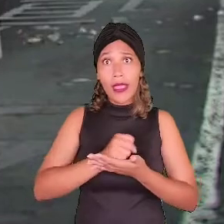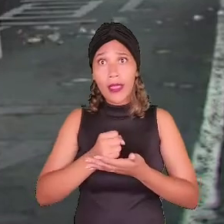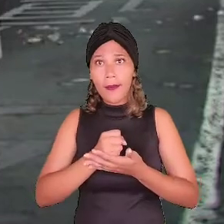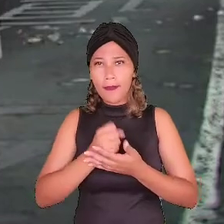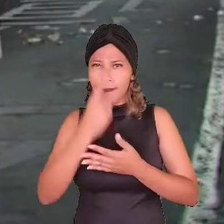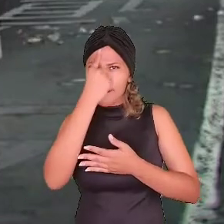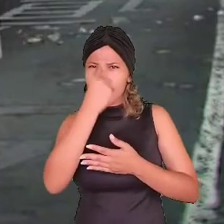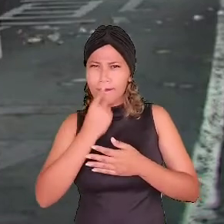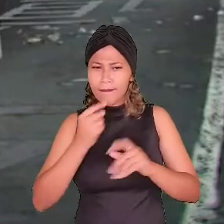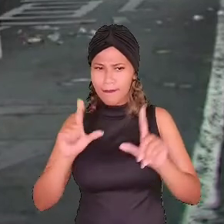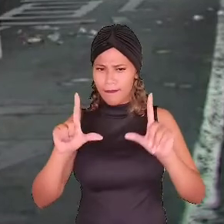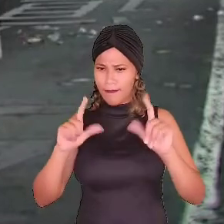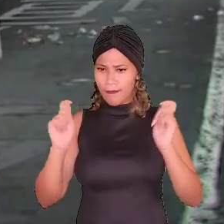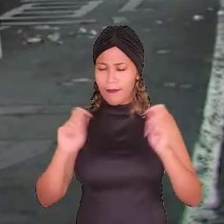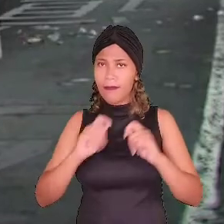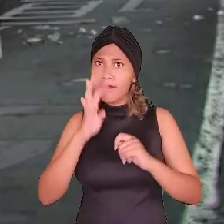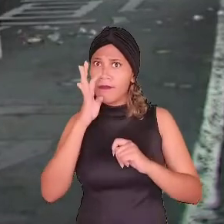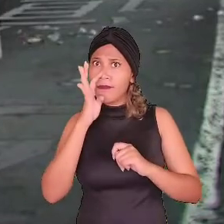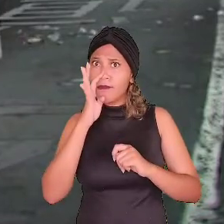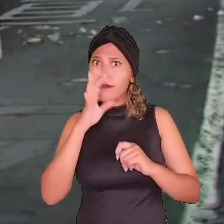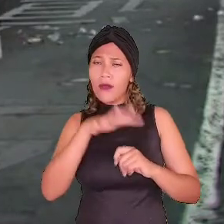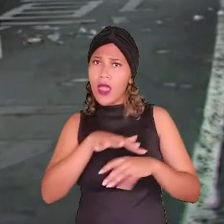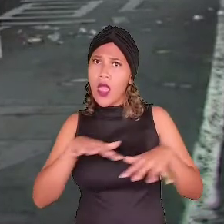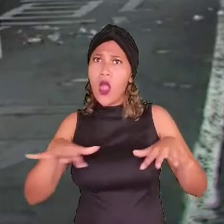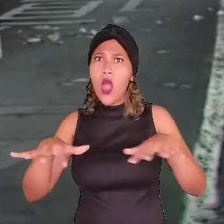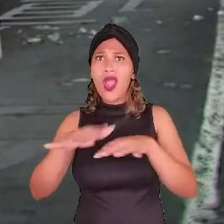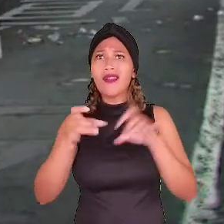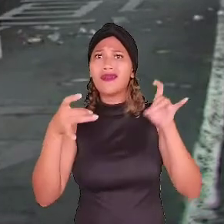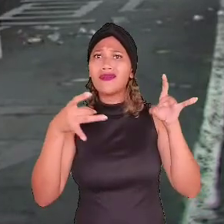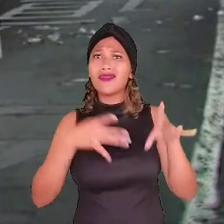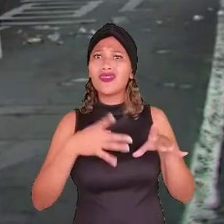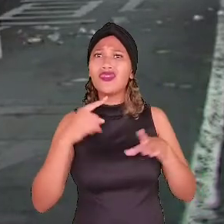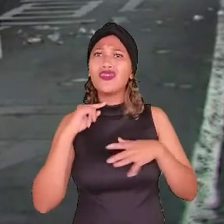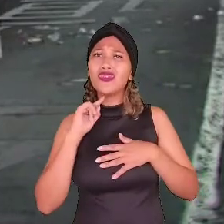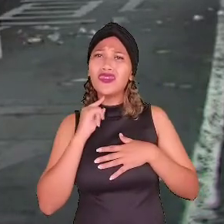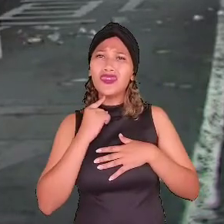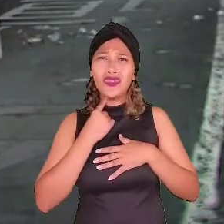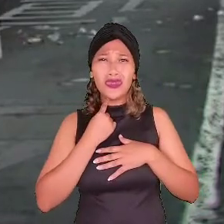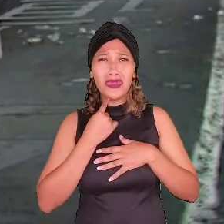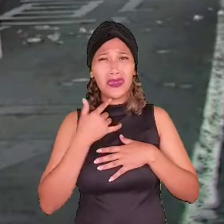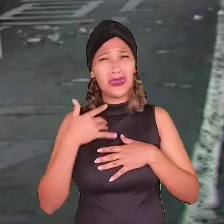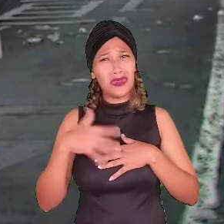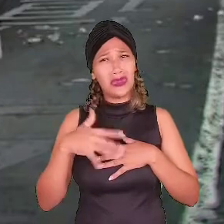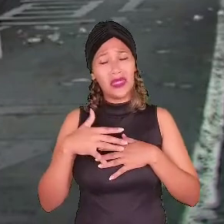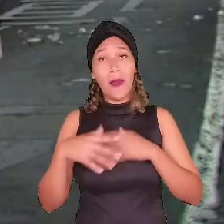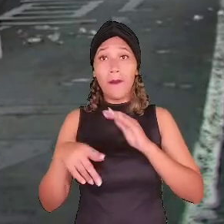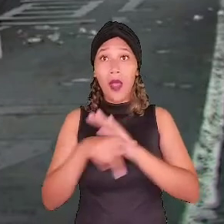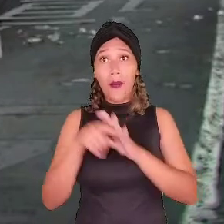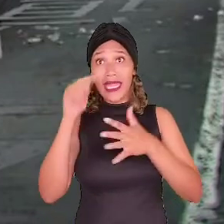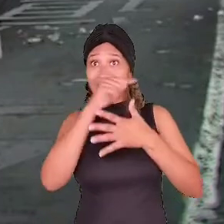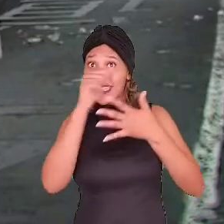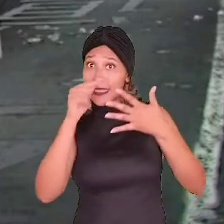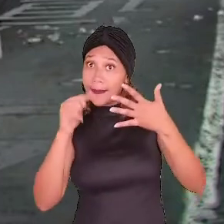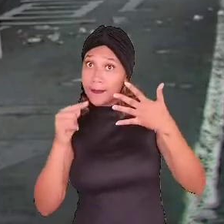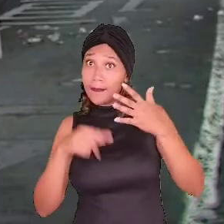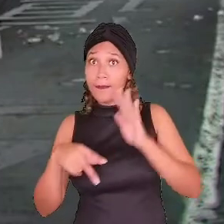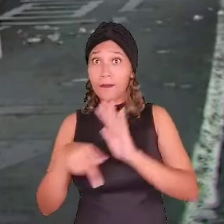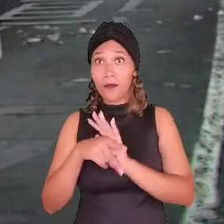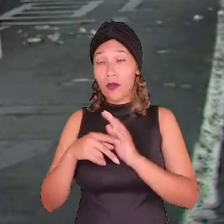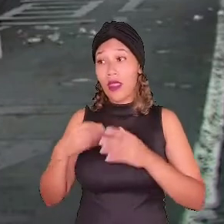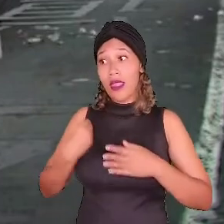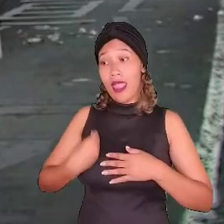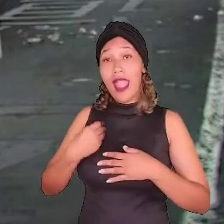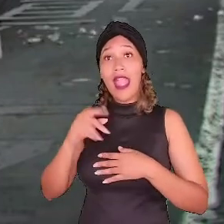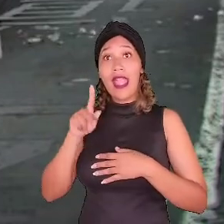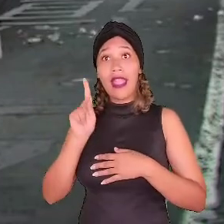Na imagem, é possível notar como o jogo retrata um ambiente abandonado e sujo. São os detalhes que indicam que o mundo onde